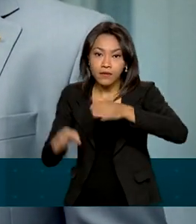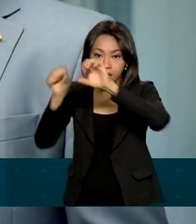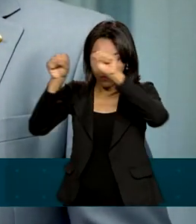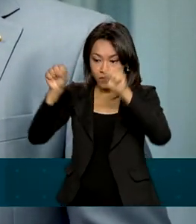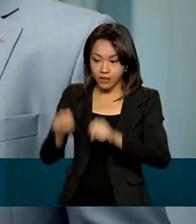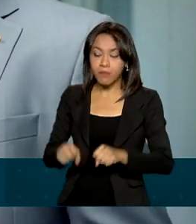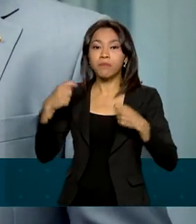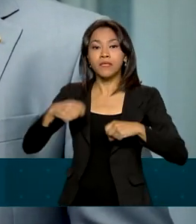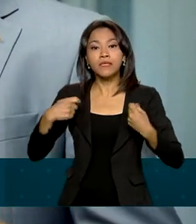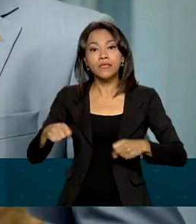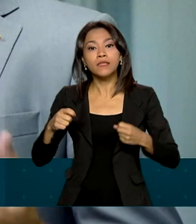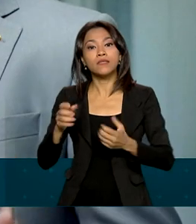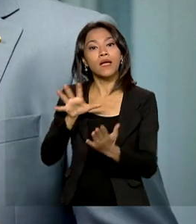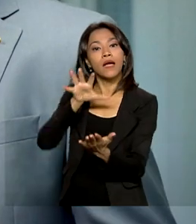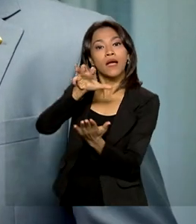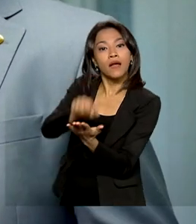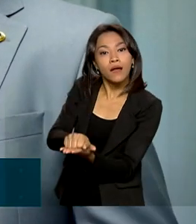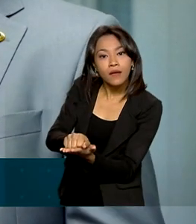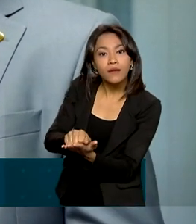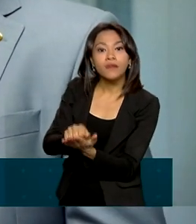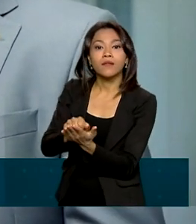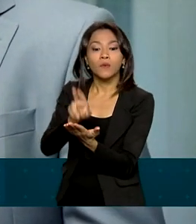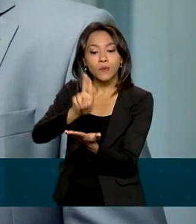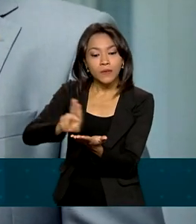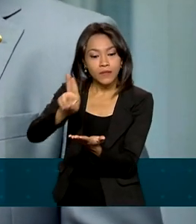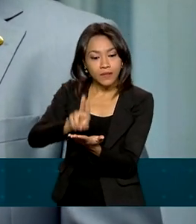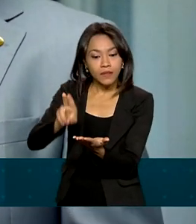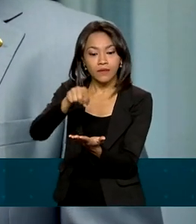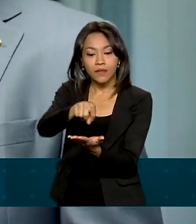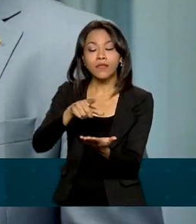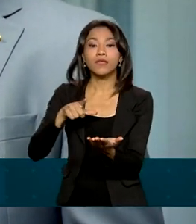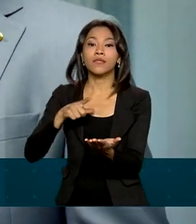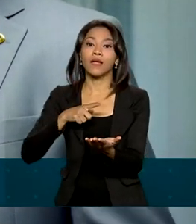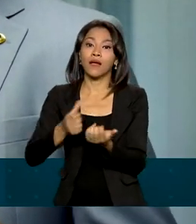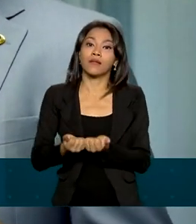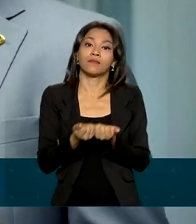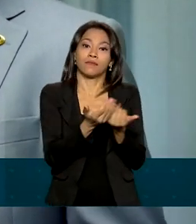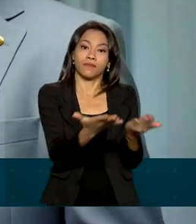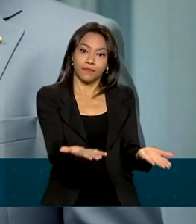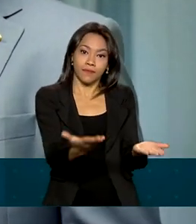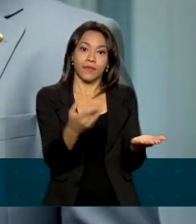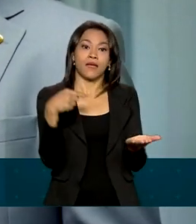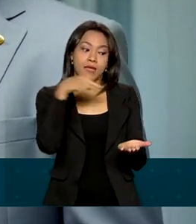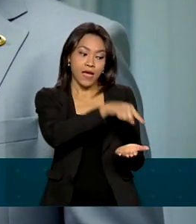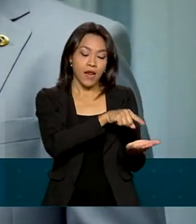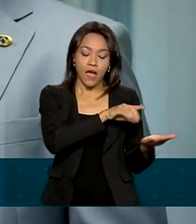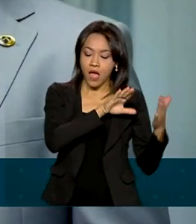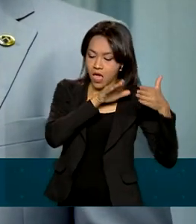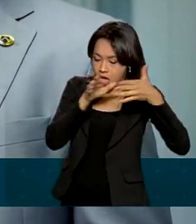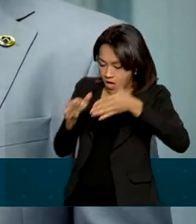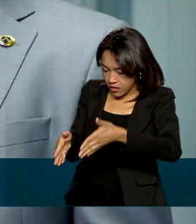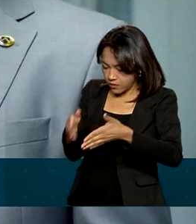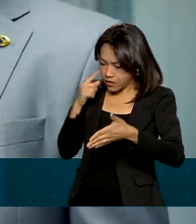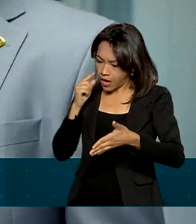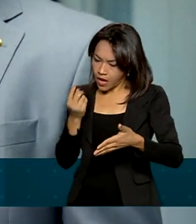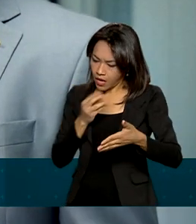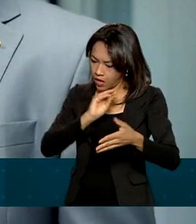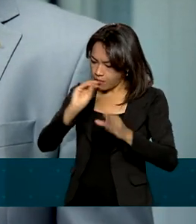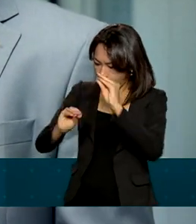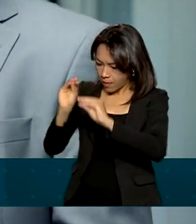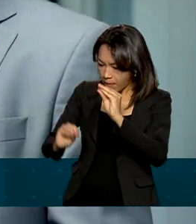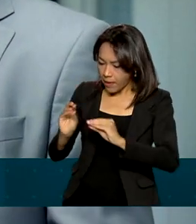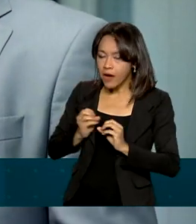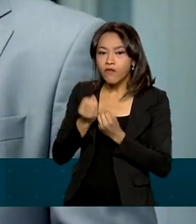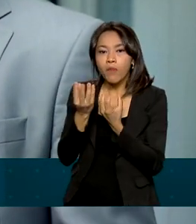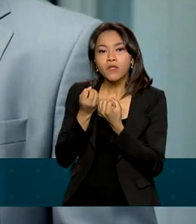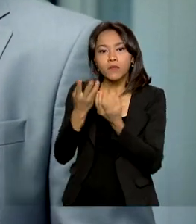por meio da plataforma Credencia, disponibilizada pelo SERPRO. E, a partir de então, ela realizará essa comunicação das